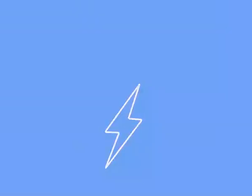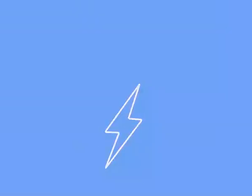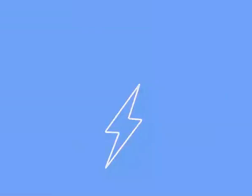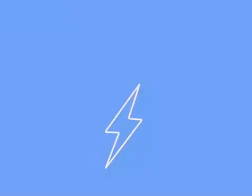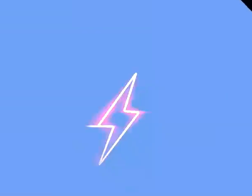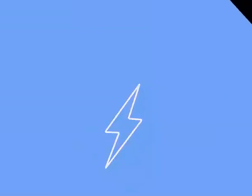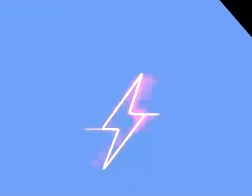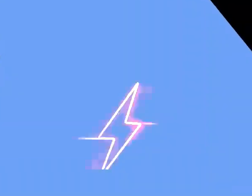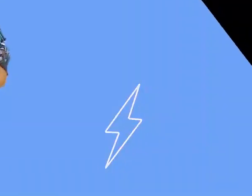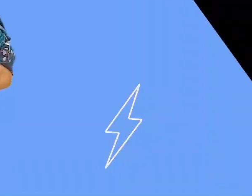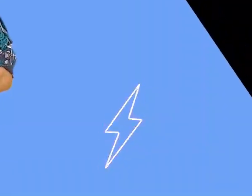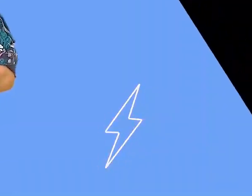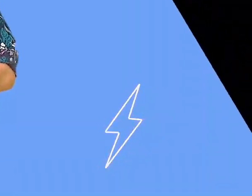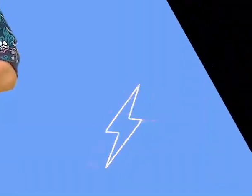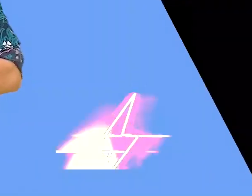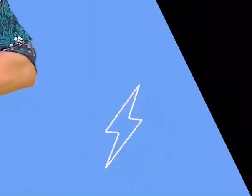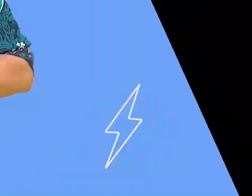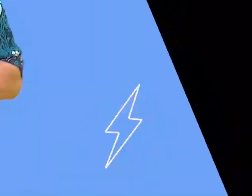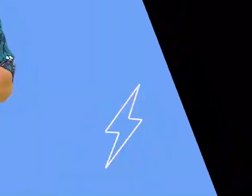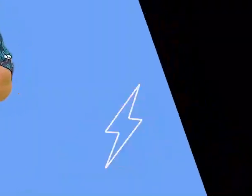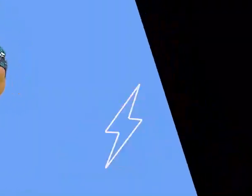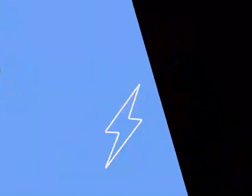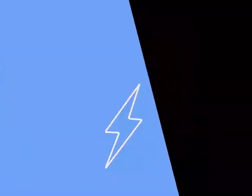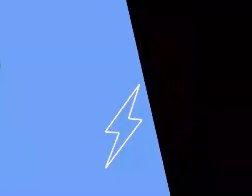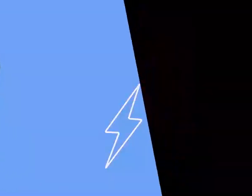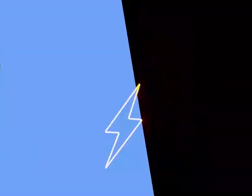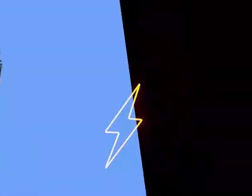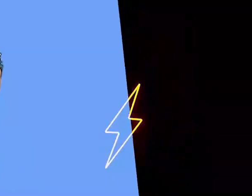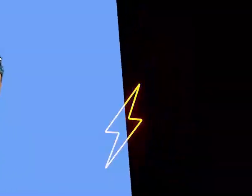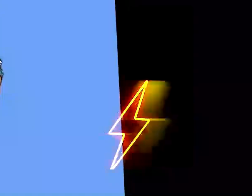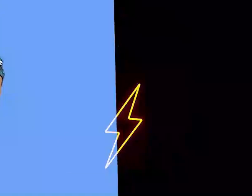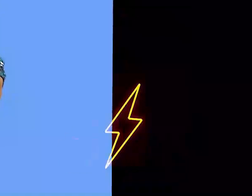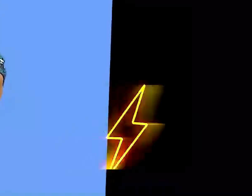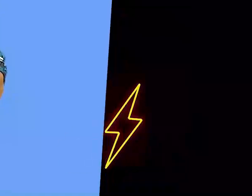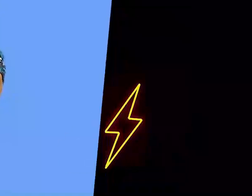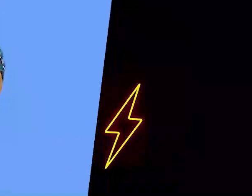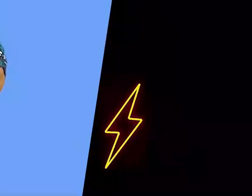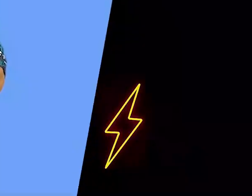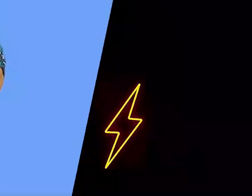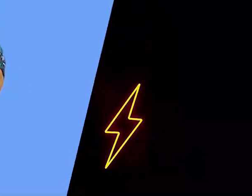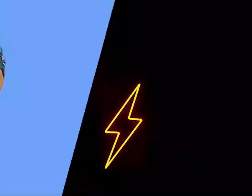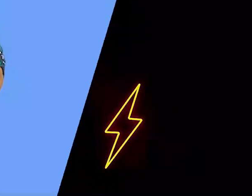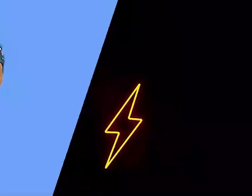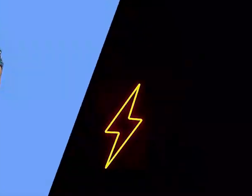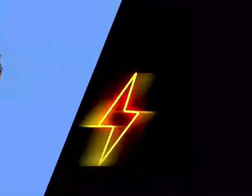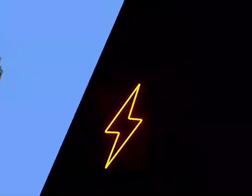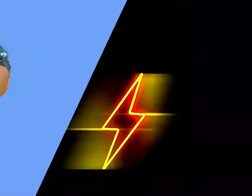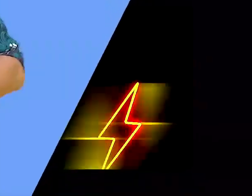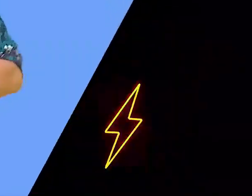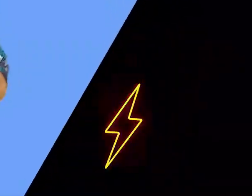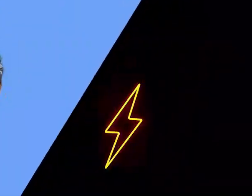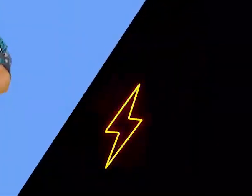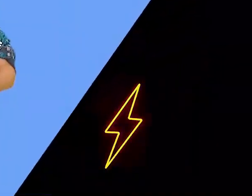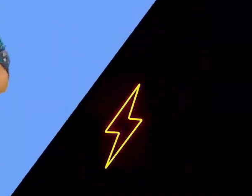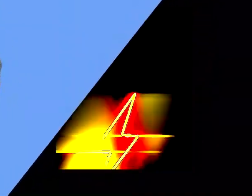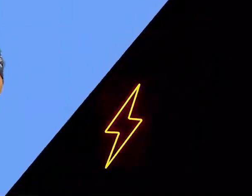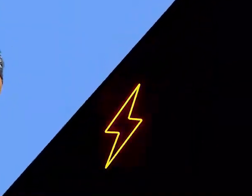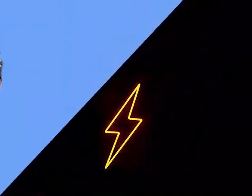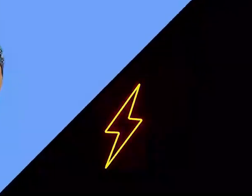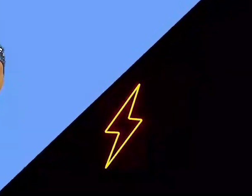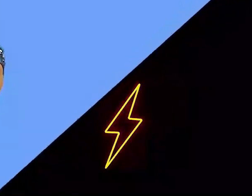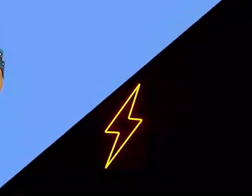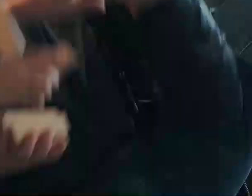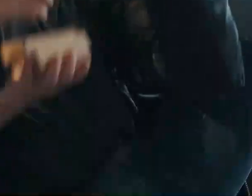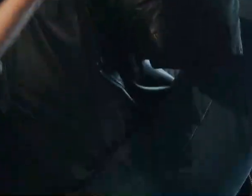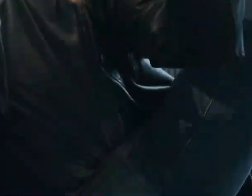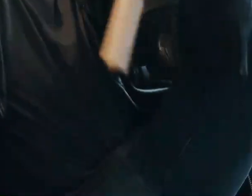sistema. Geralmente, os jogos possuem critérios definidos de organização e participação, de acordo com a proposta.